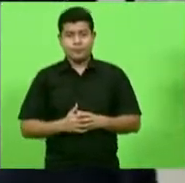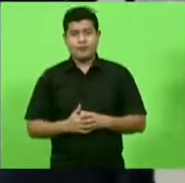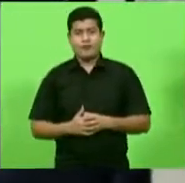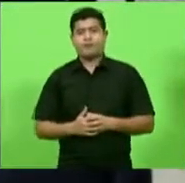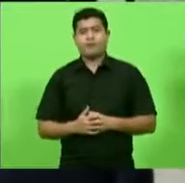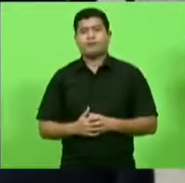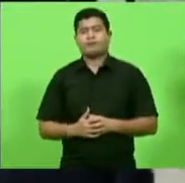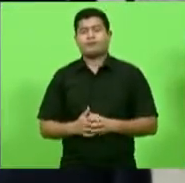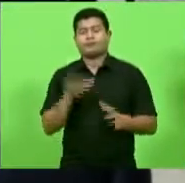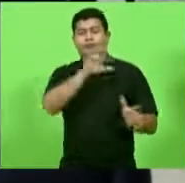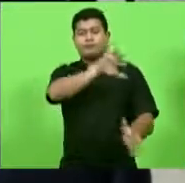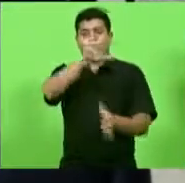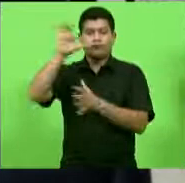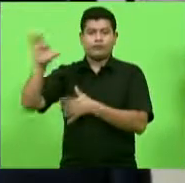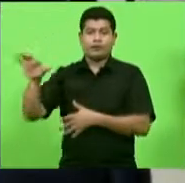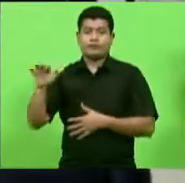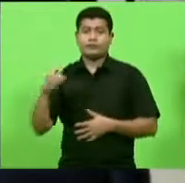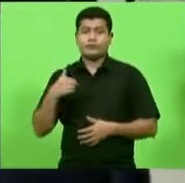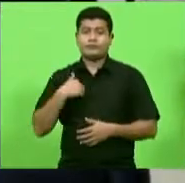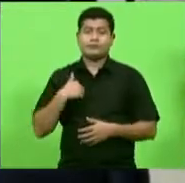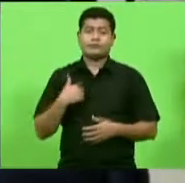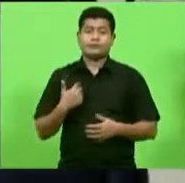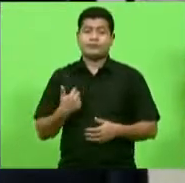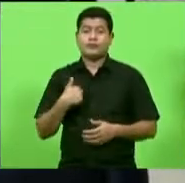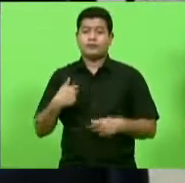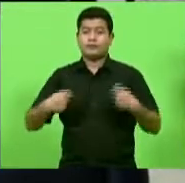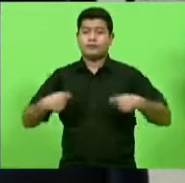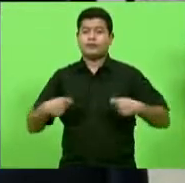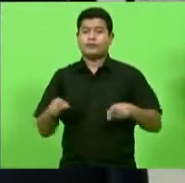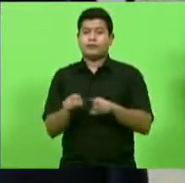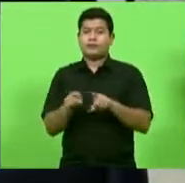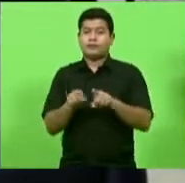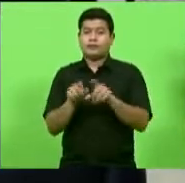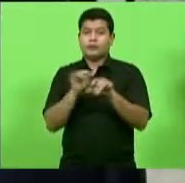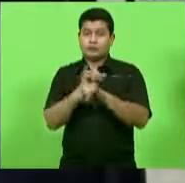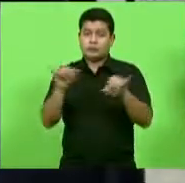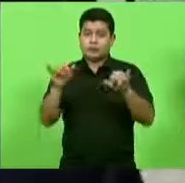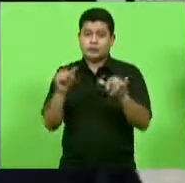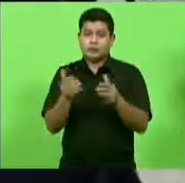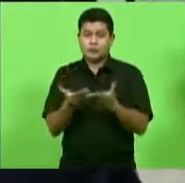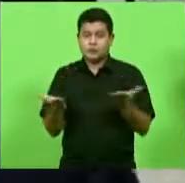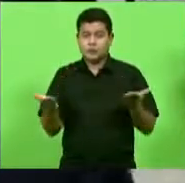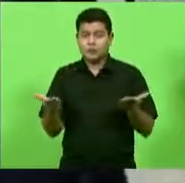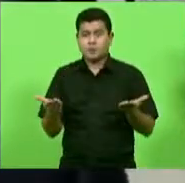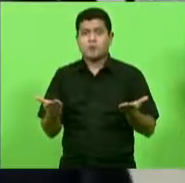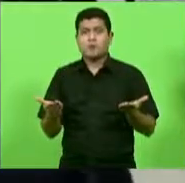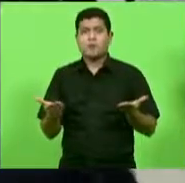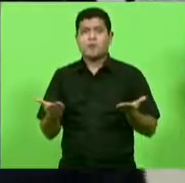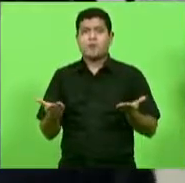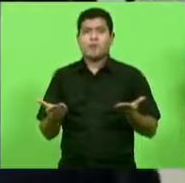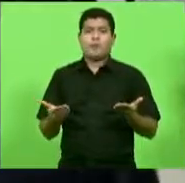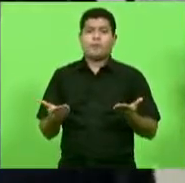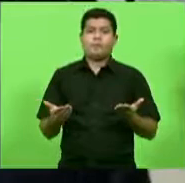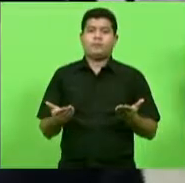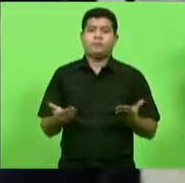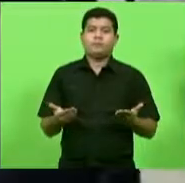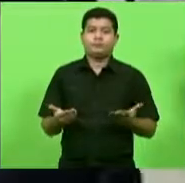deputados eu preciso levar também ao conhecimento de que da